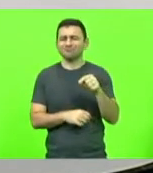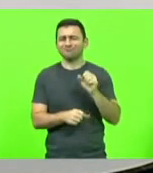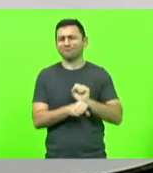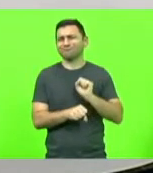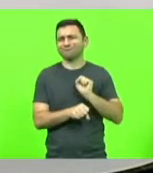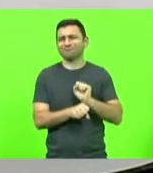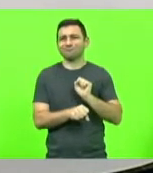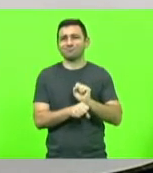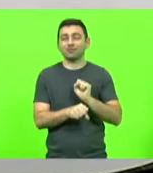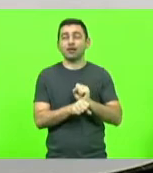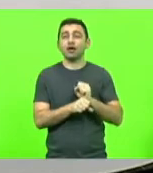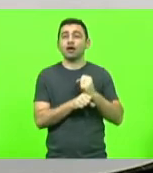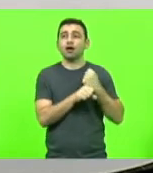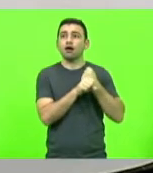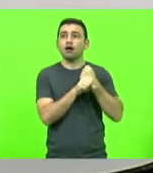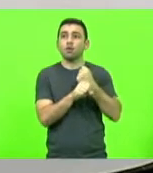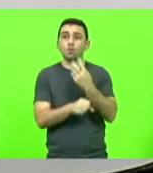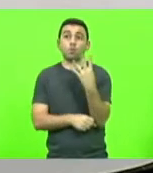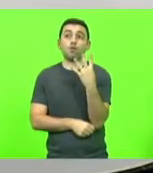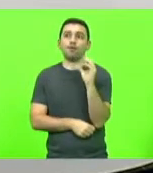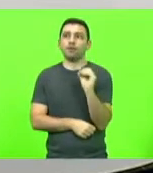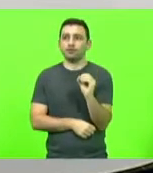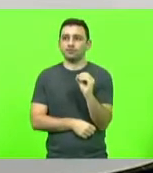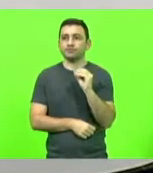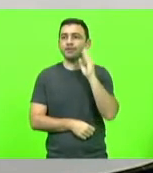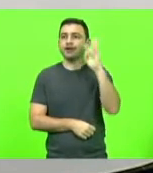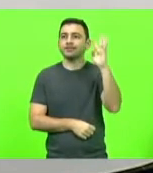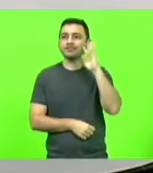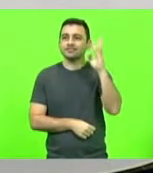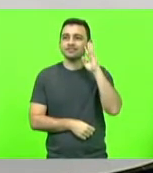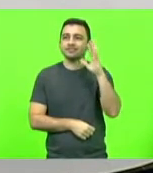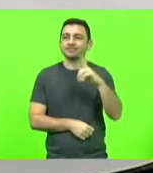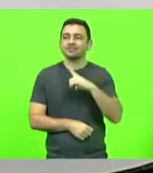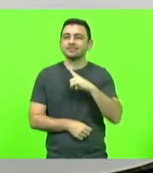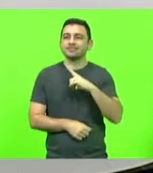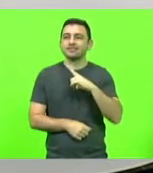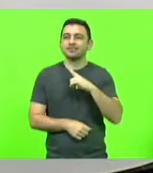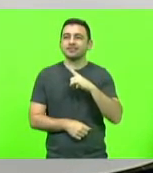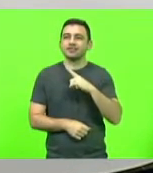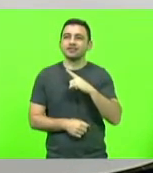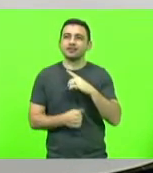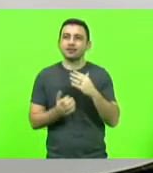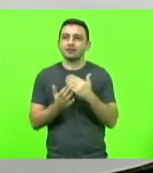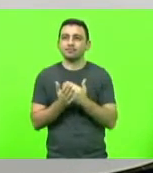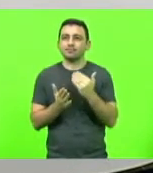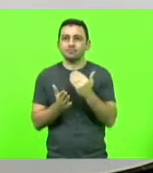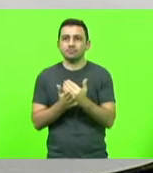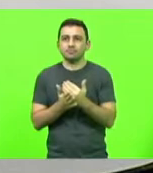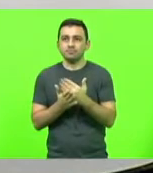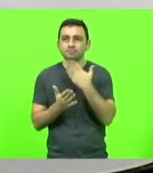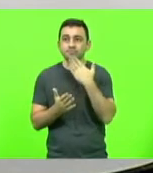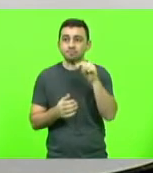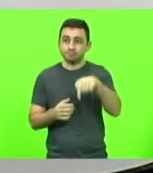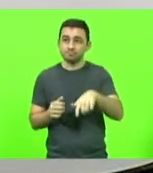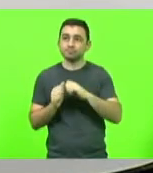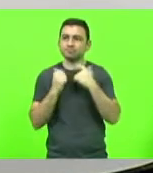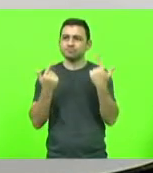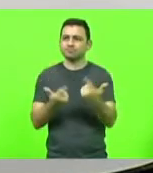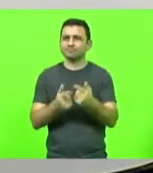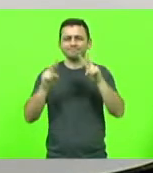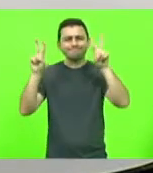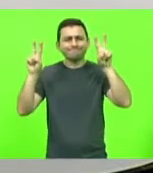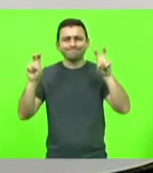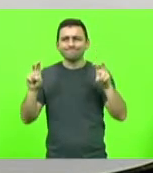40 anos. Eu imagino, deputado Sopelso, que tenha sido palco desse parlamento, esse tema, em muitas